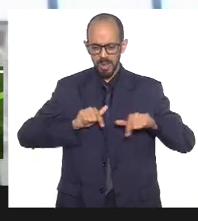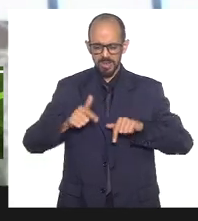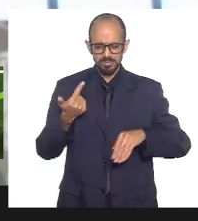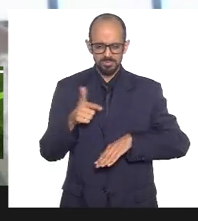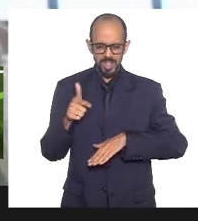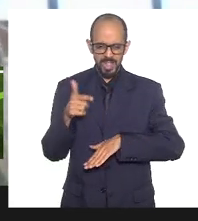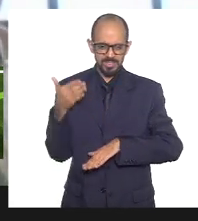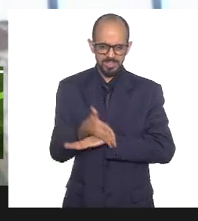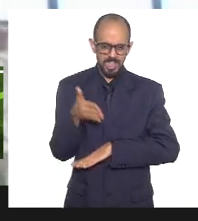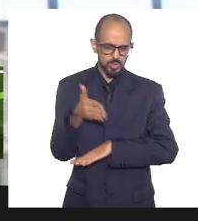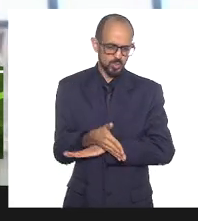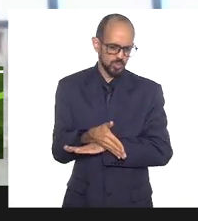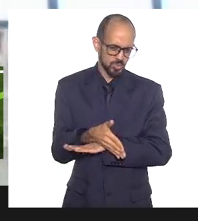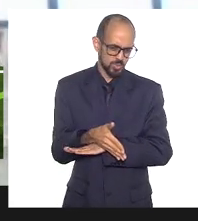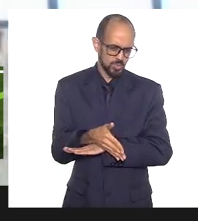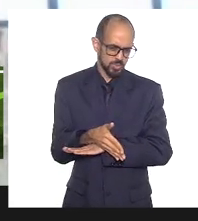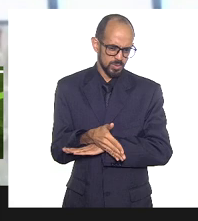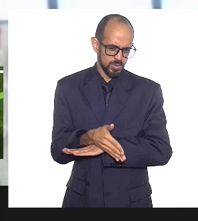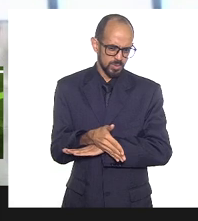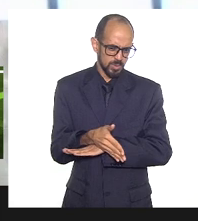tem cultura, não tem acesso.